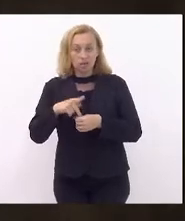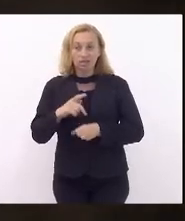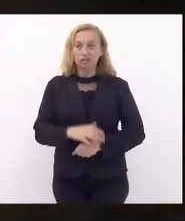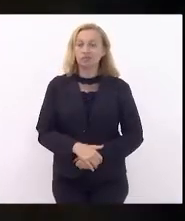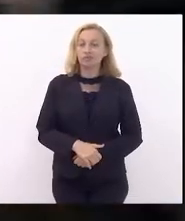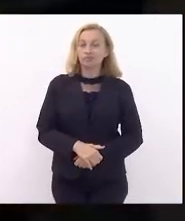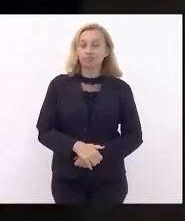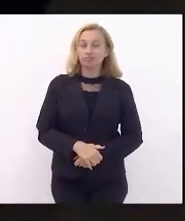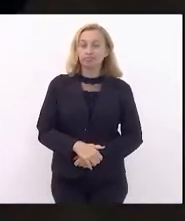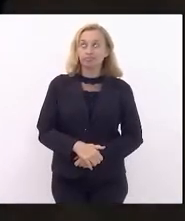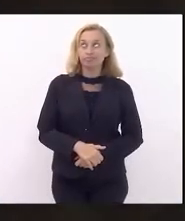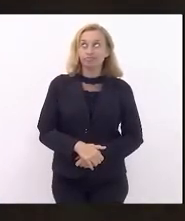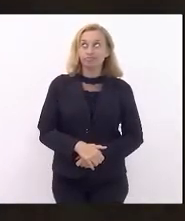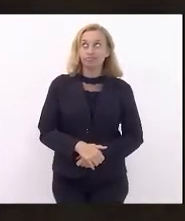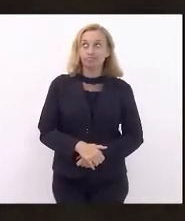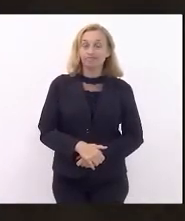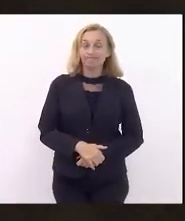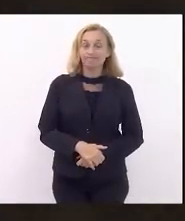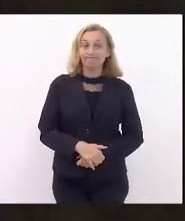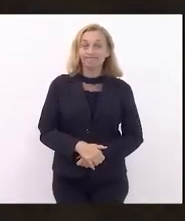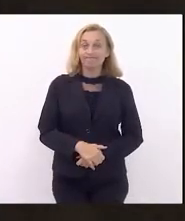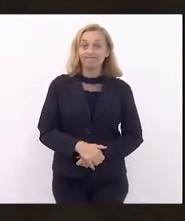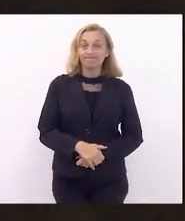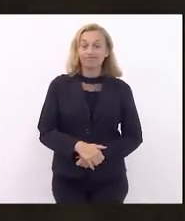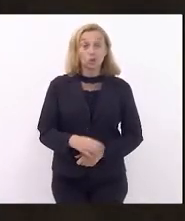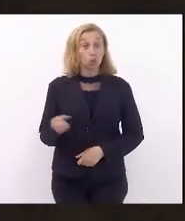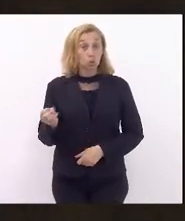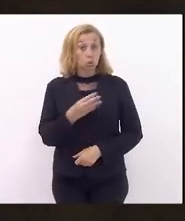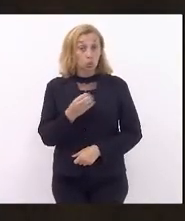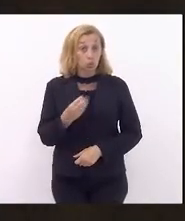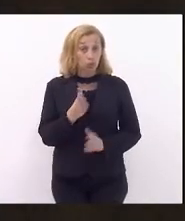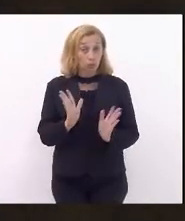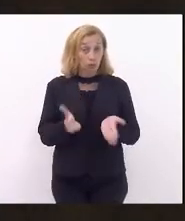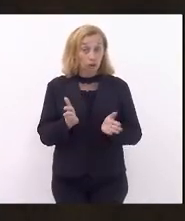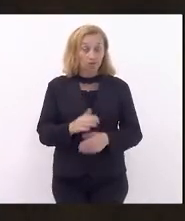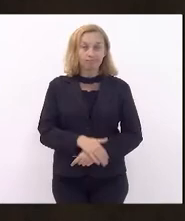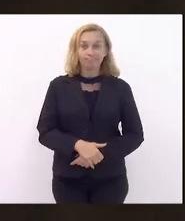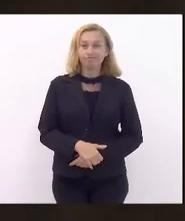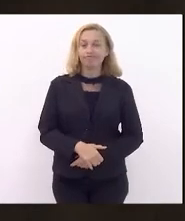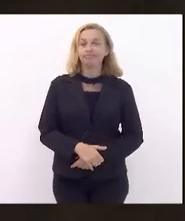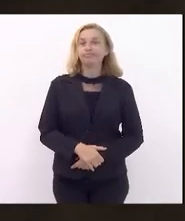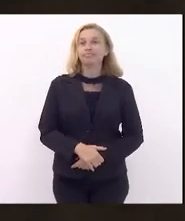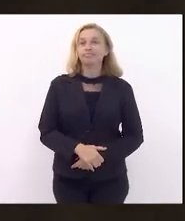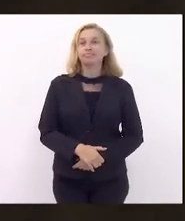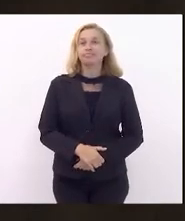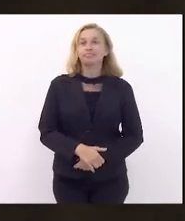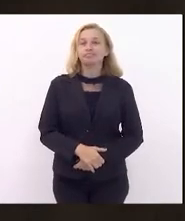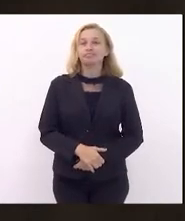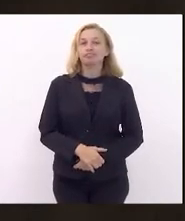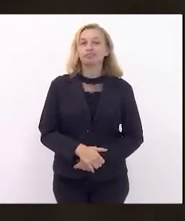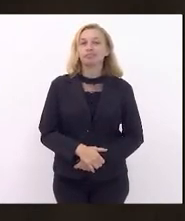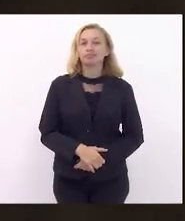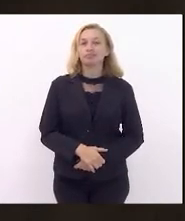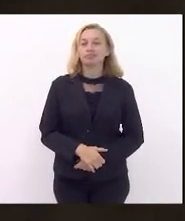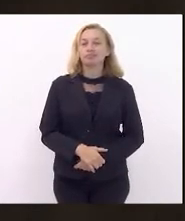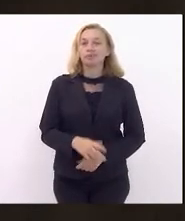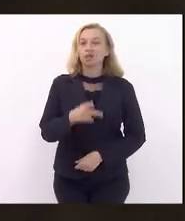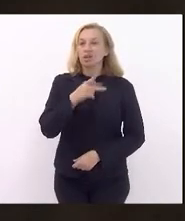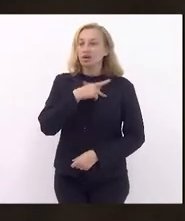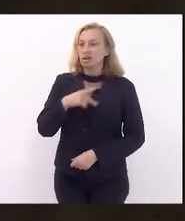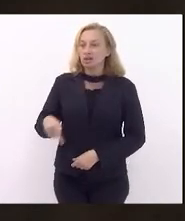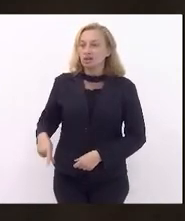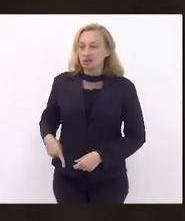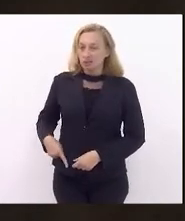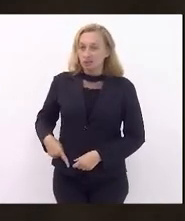quando o presidente da Petrobras, novo, o presidente da República